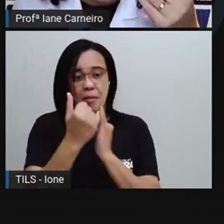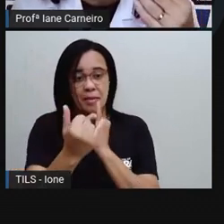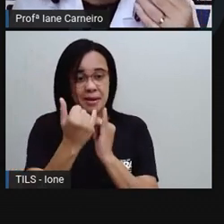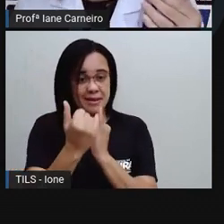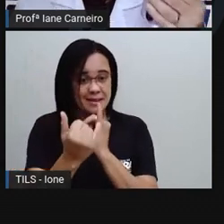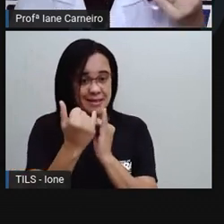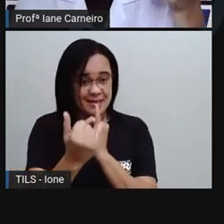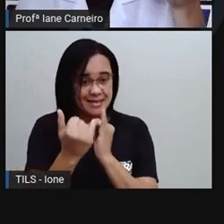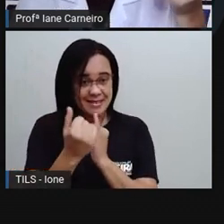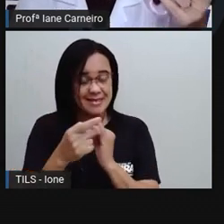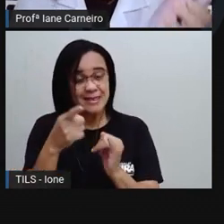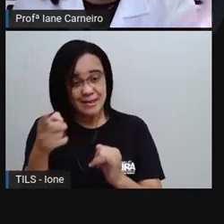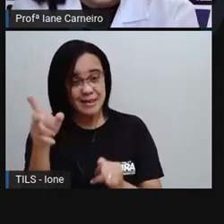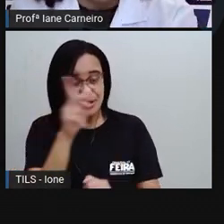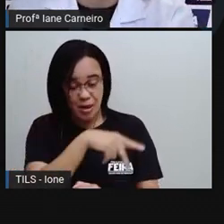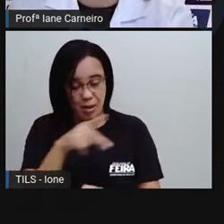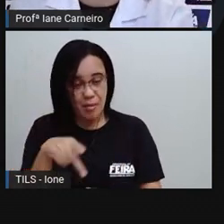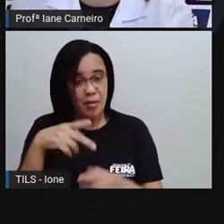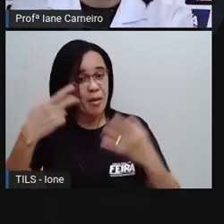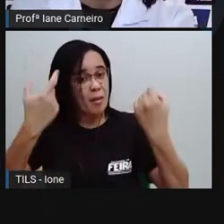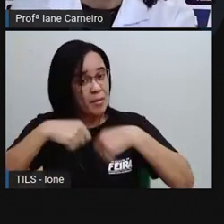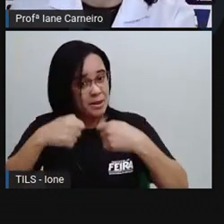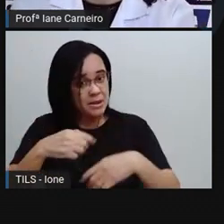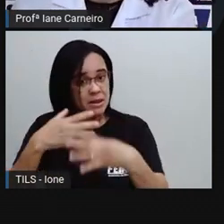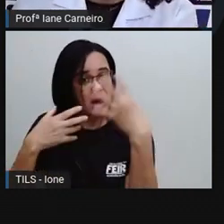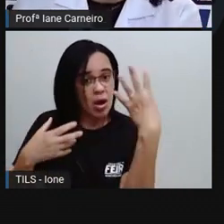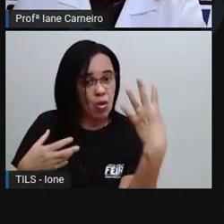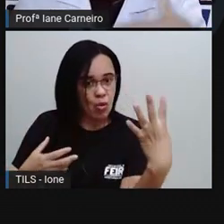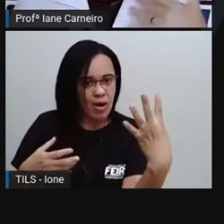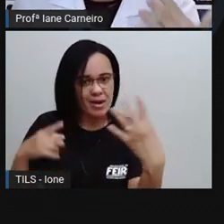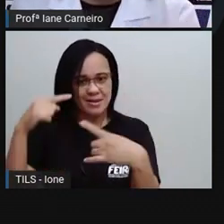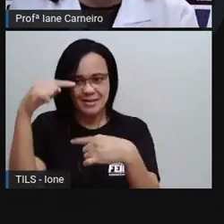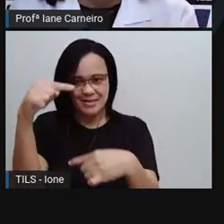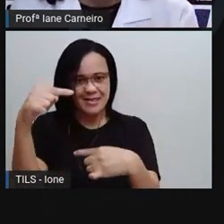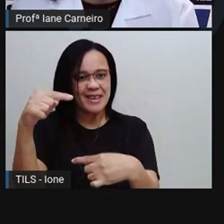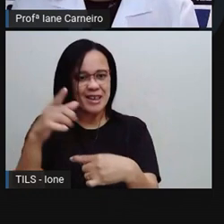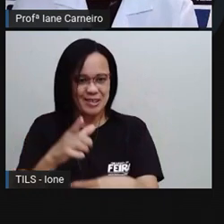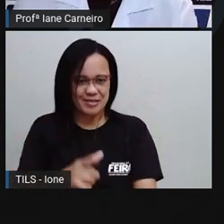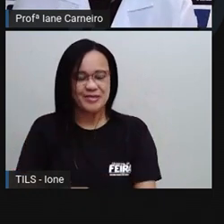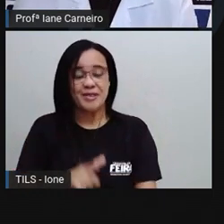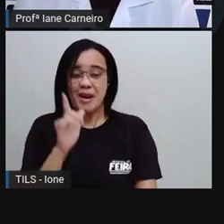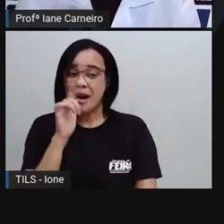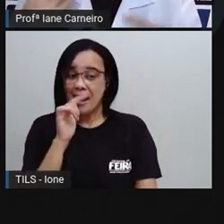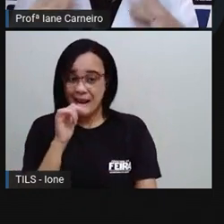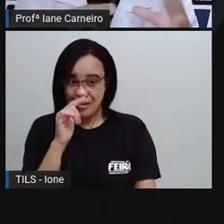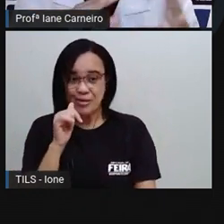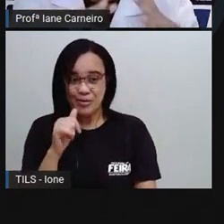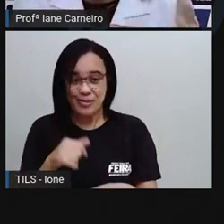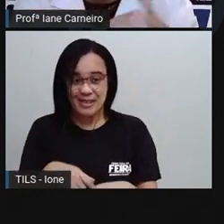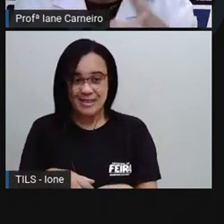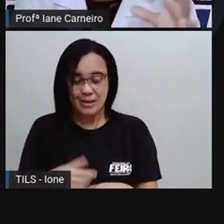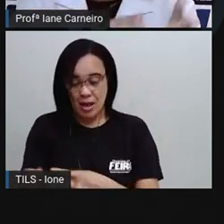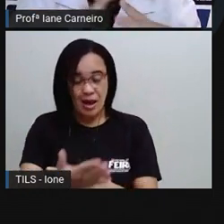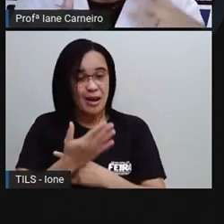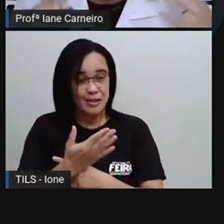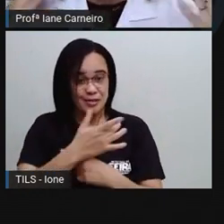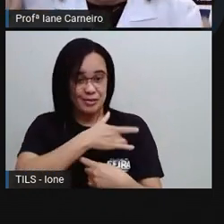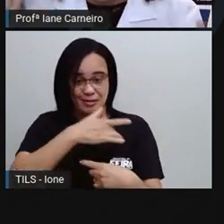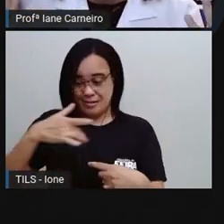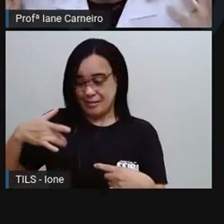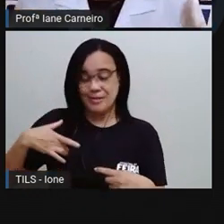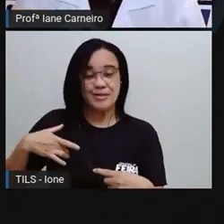garrafas dessas por dia, né? Para a Pro ficar bem saudável, né? E a gente vai ver aqui os